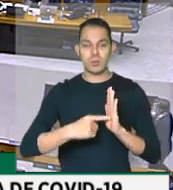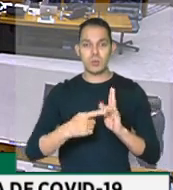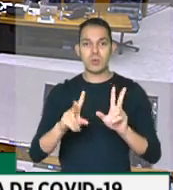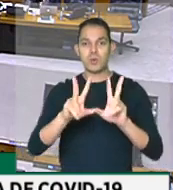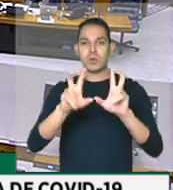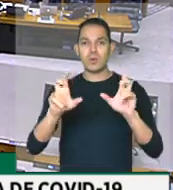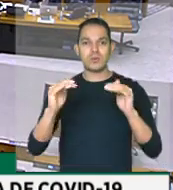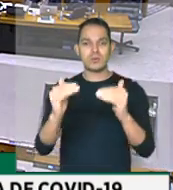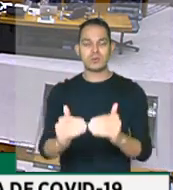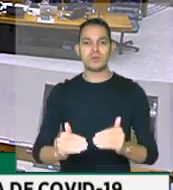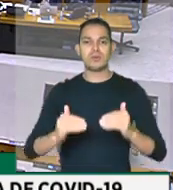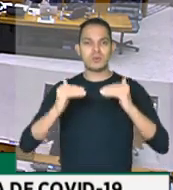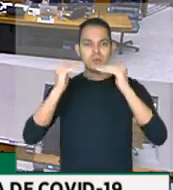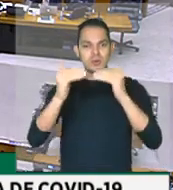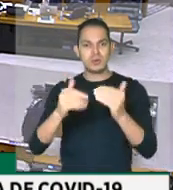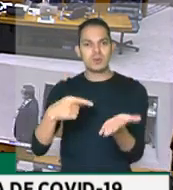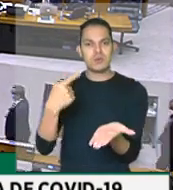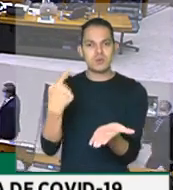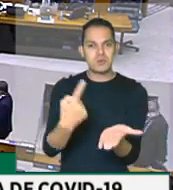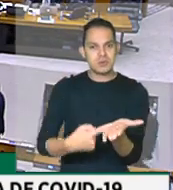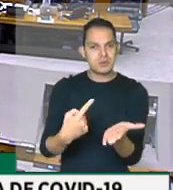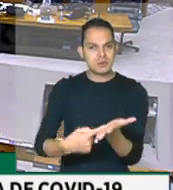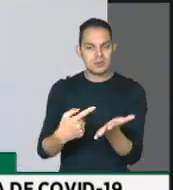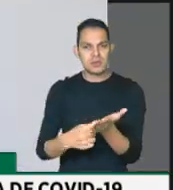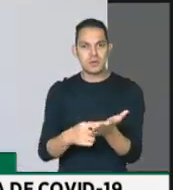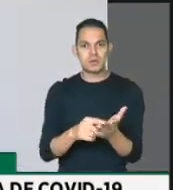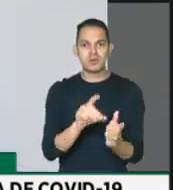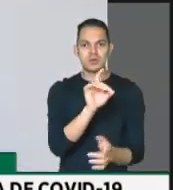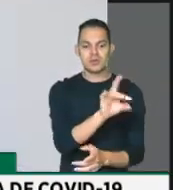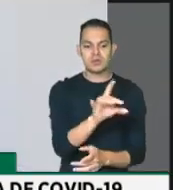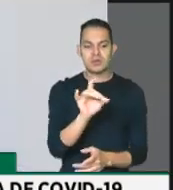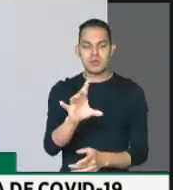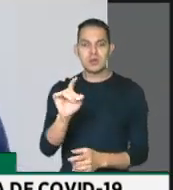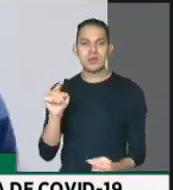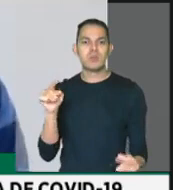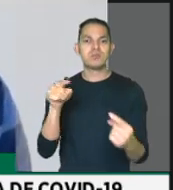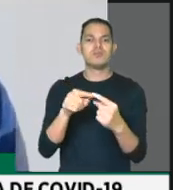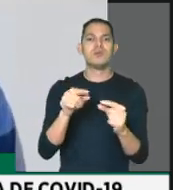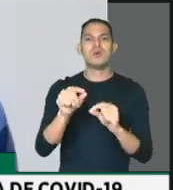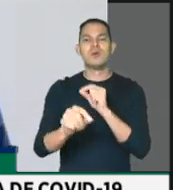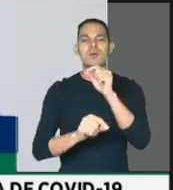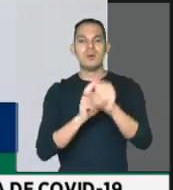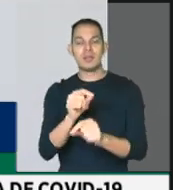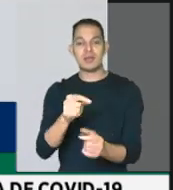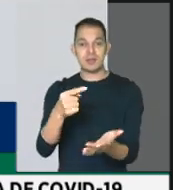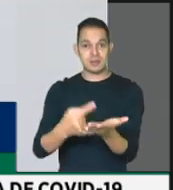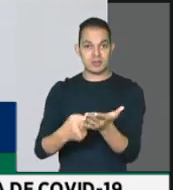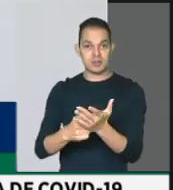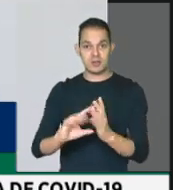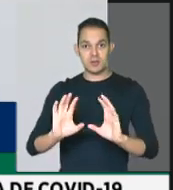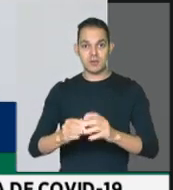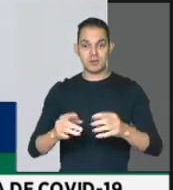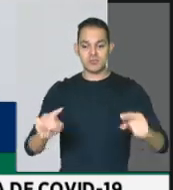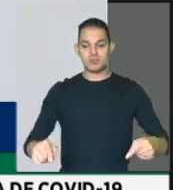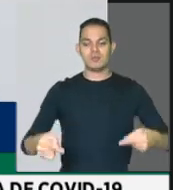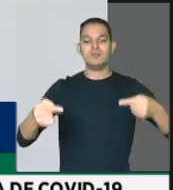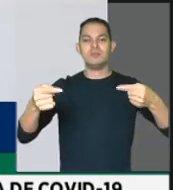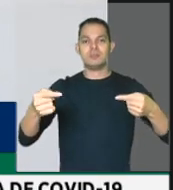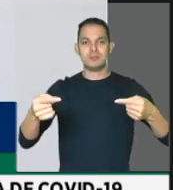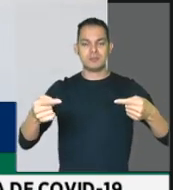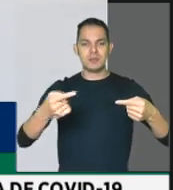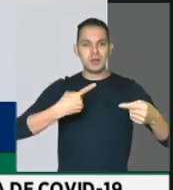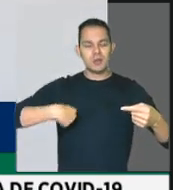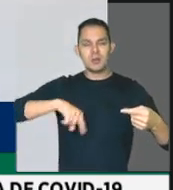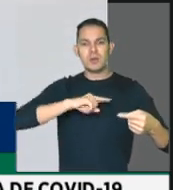supremacia dos acordos individuais em relação aos acordos coletivos. E isso